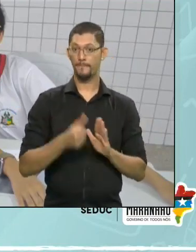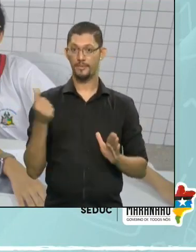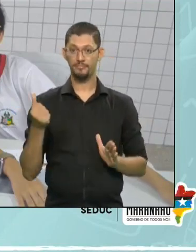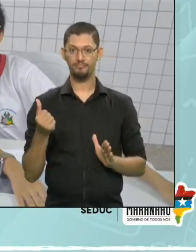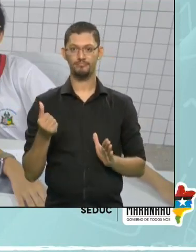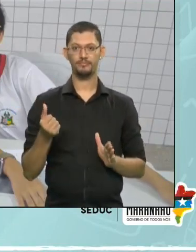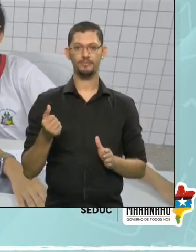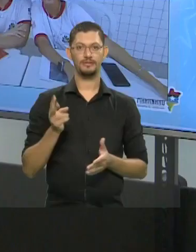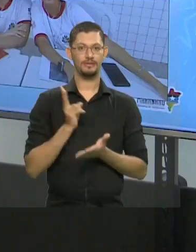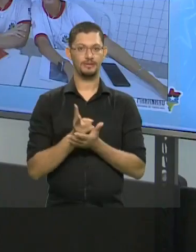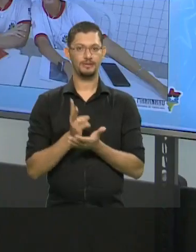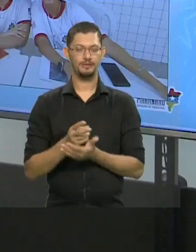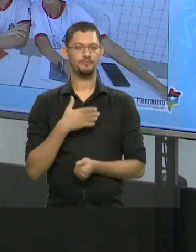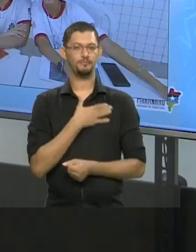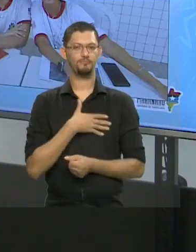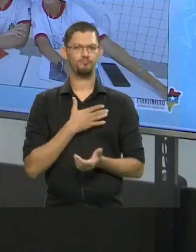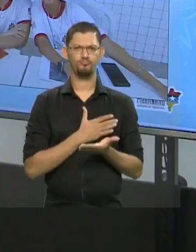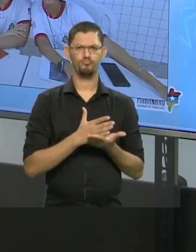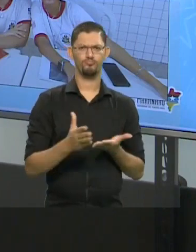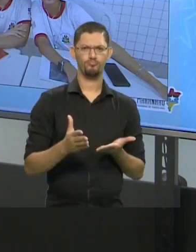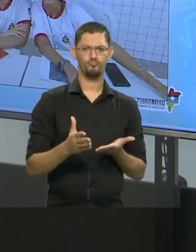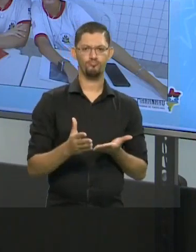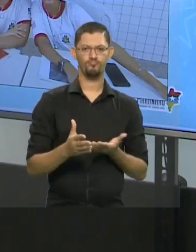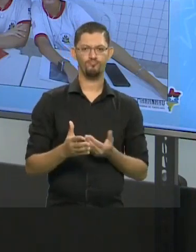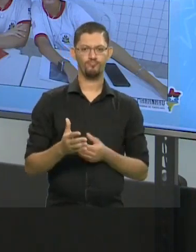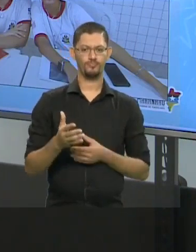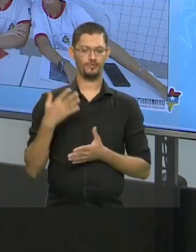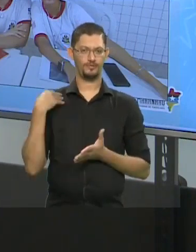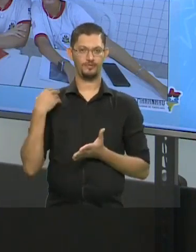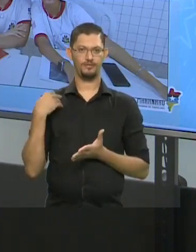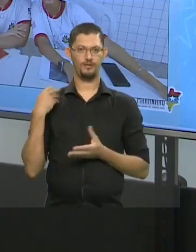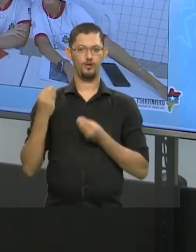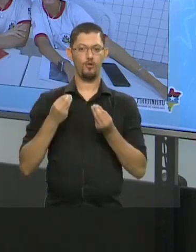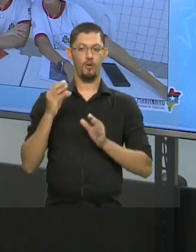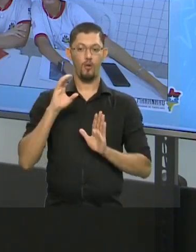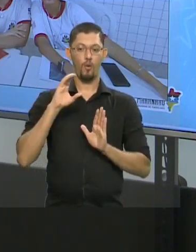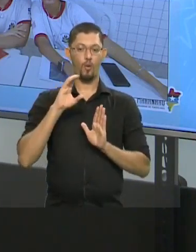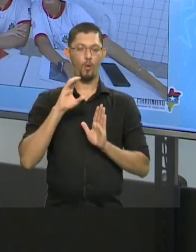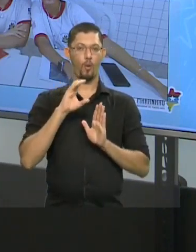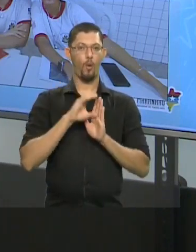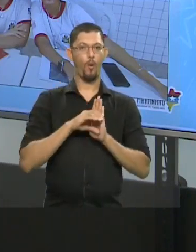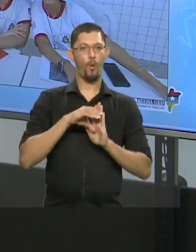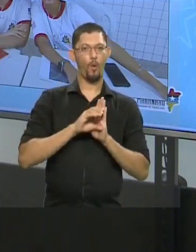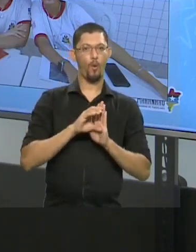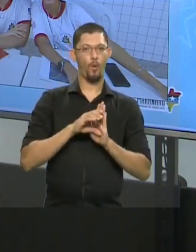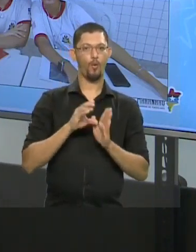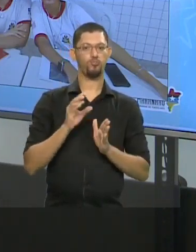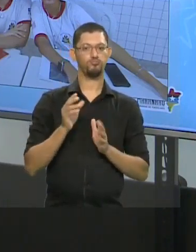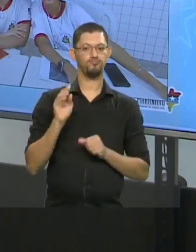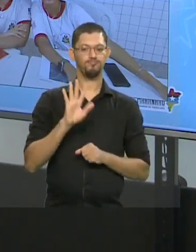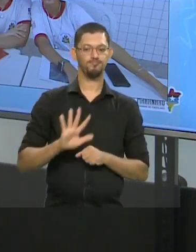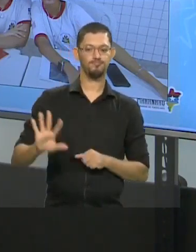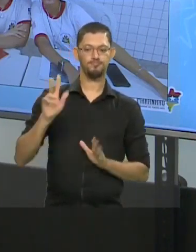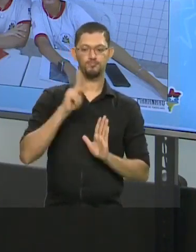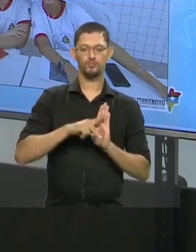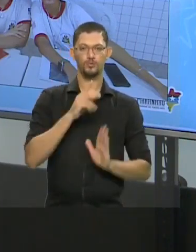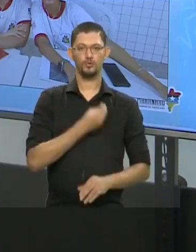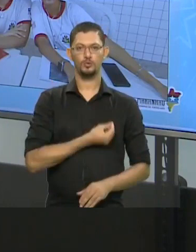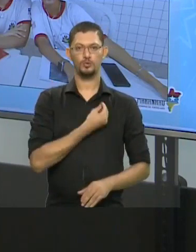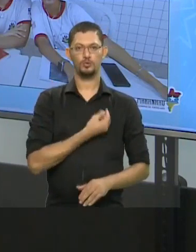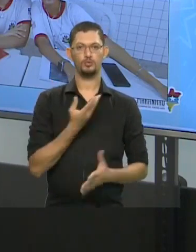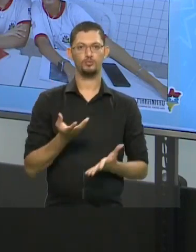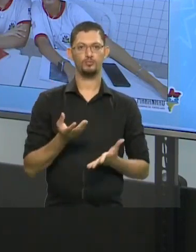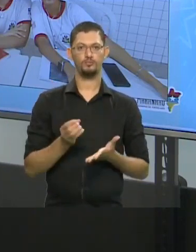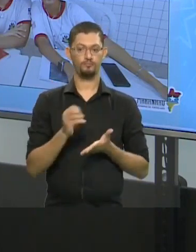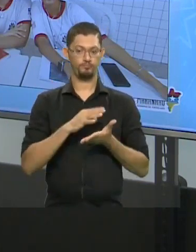gente sempre gosta de no início da aula dar uma repassadinha nesse conceito geral do que é projeto de vida, essa tarefa